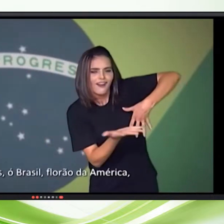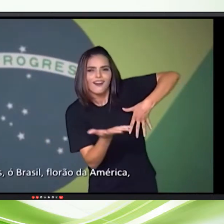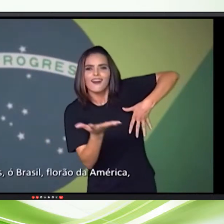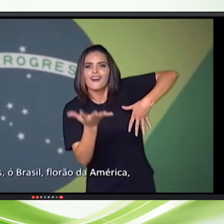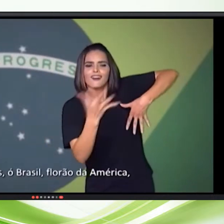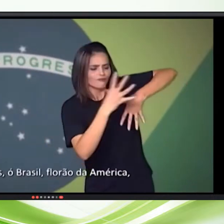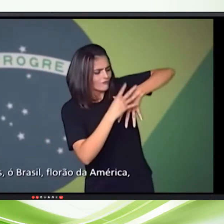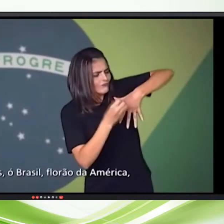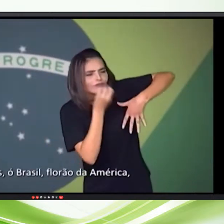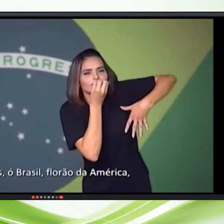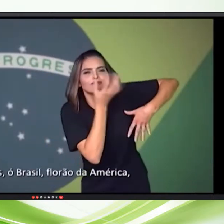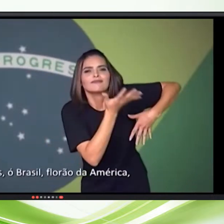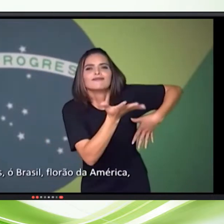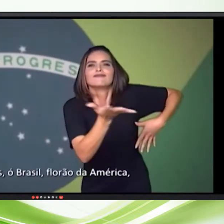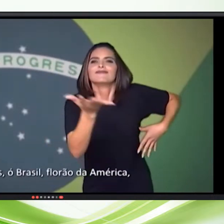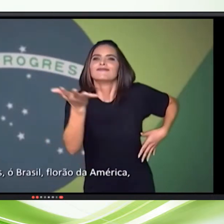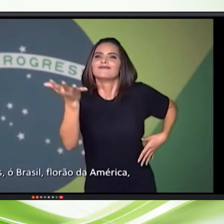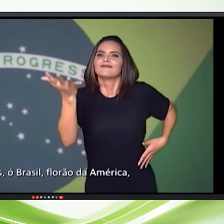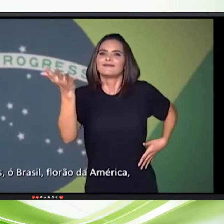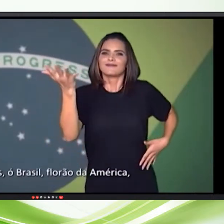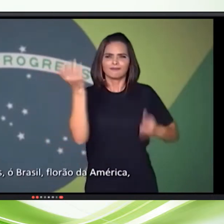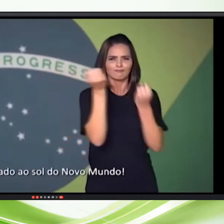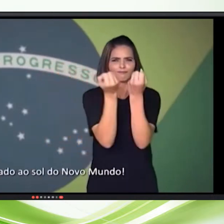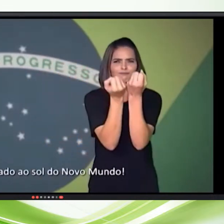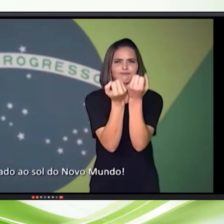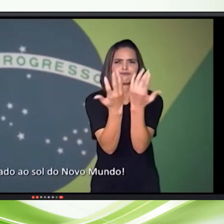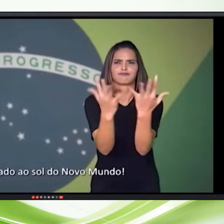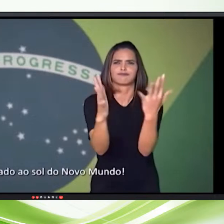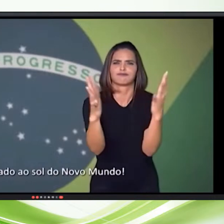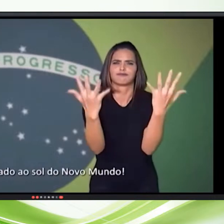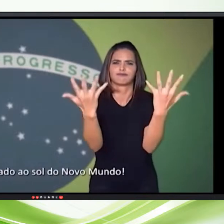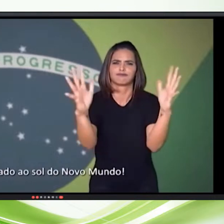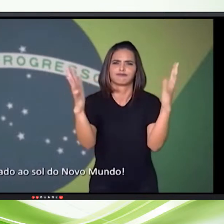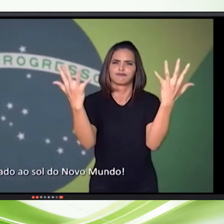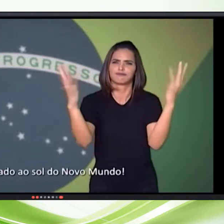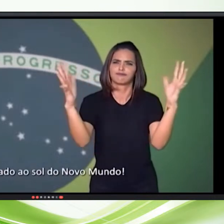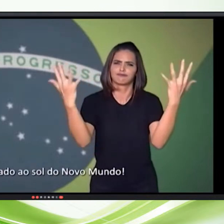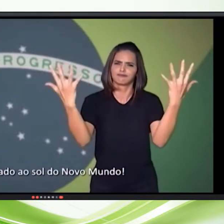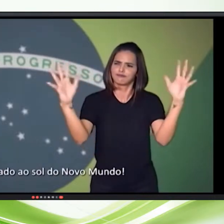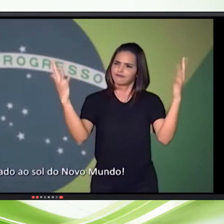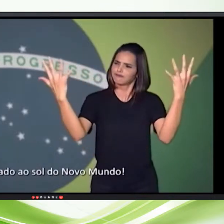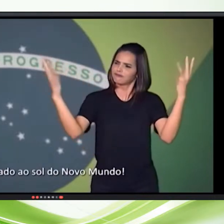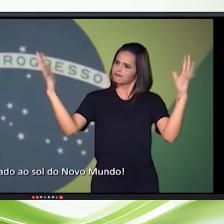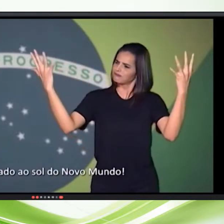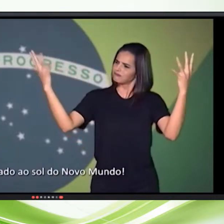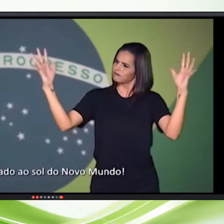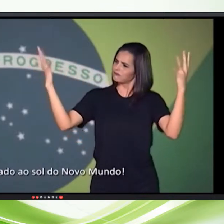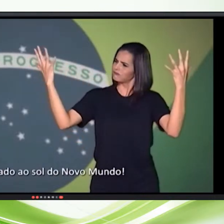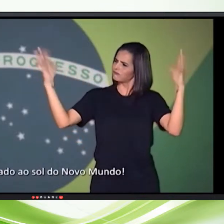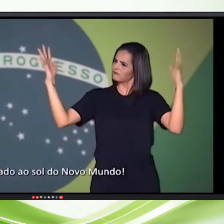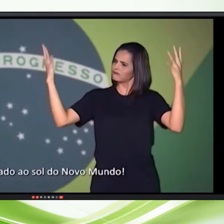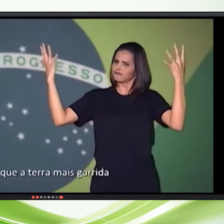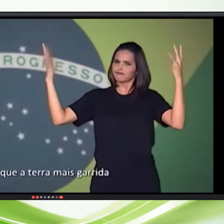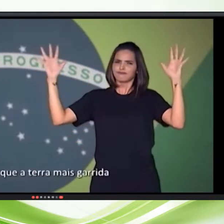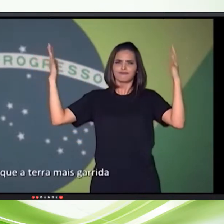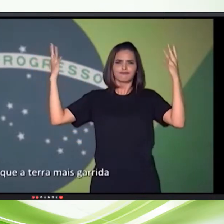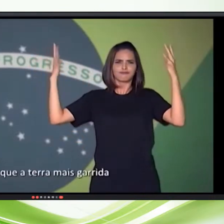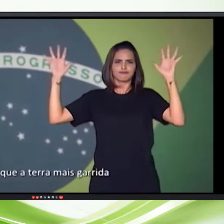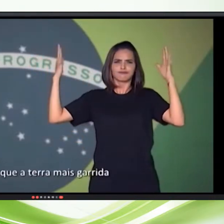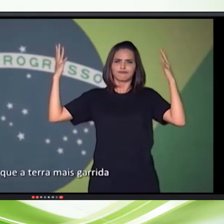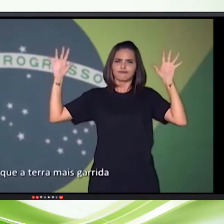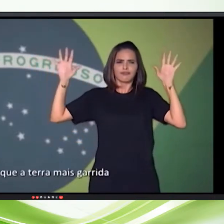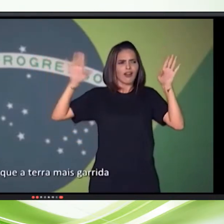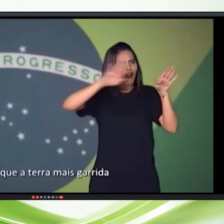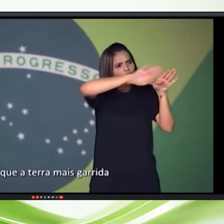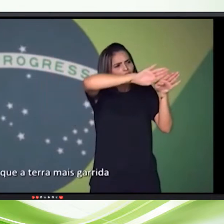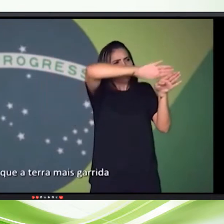Fulcuras, oh Brasil, florão da América Iluminava o sol do novo mundo Do que a